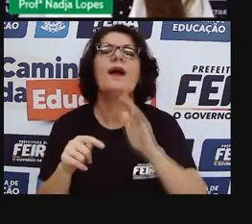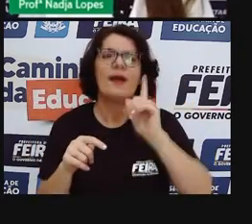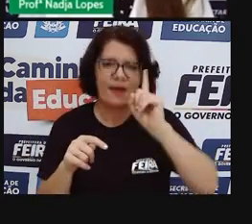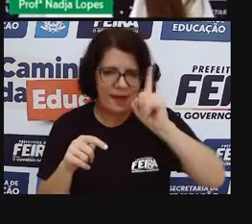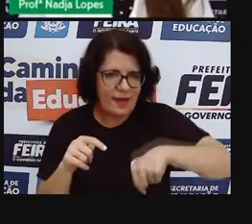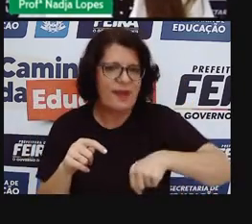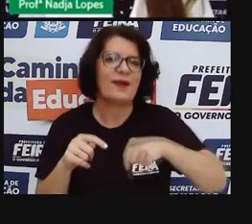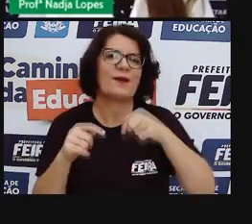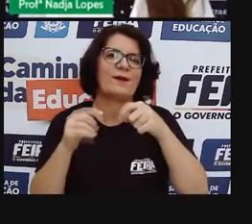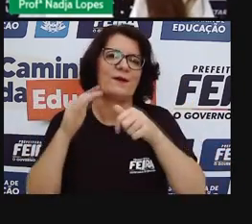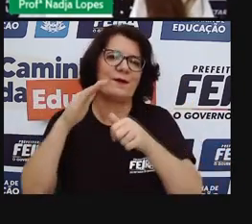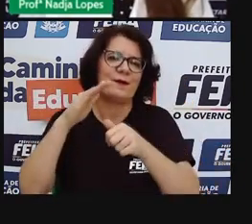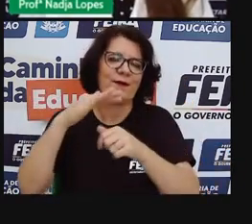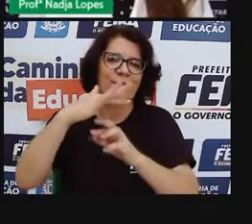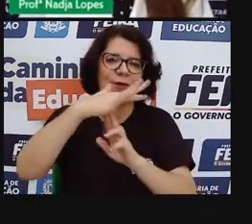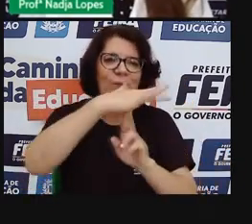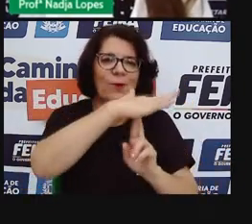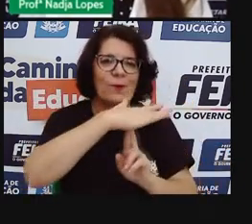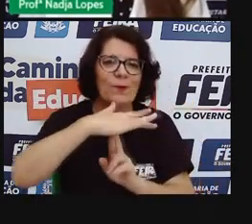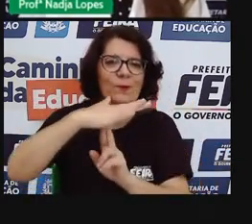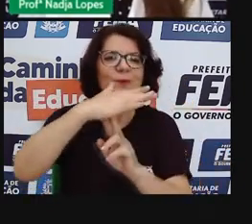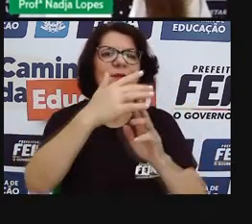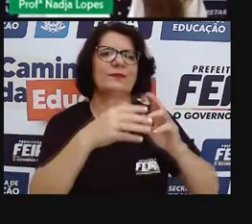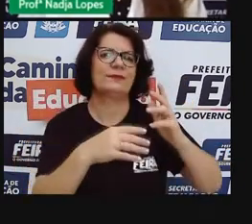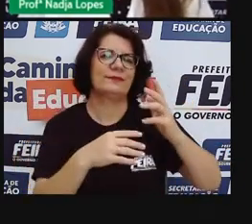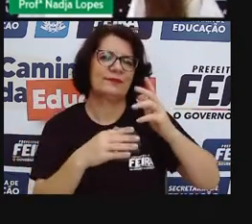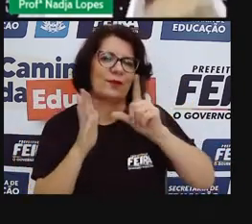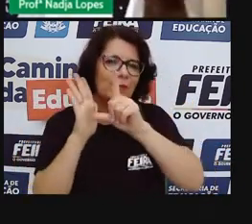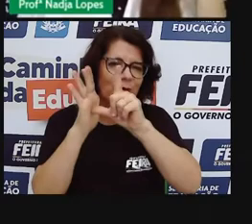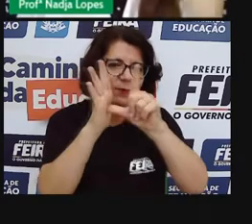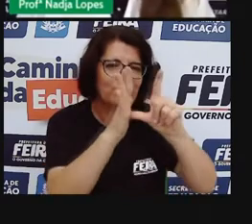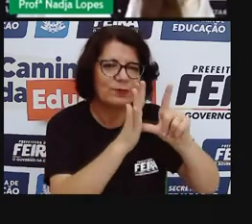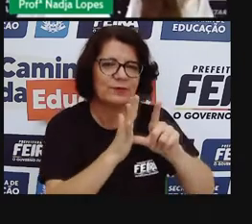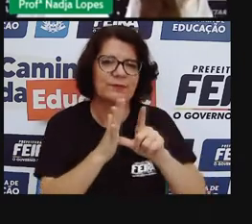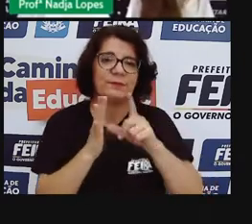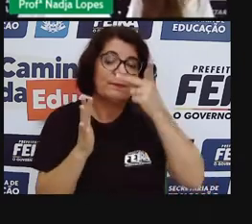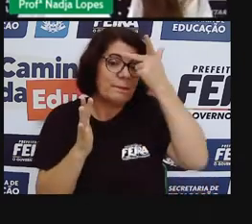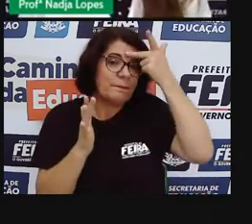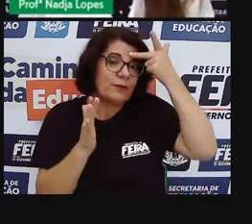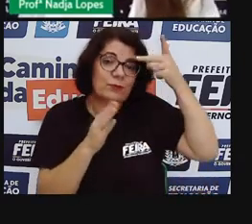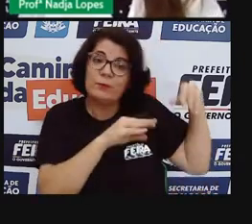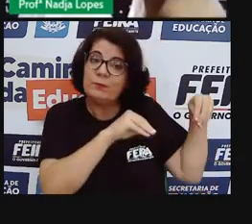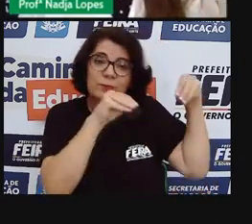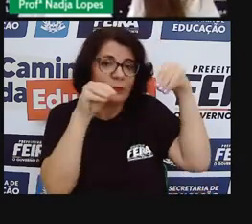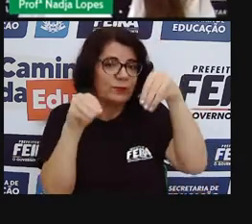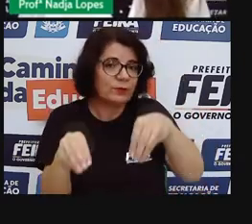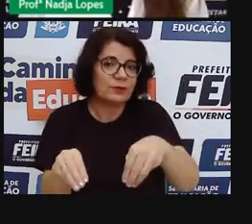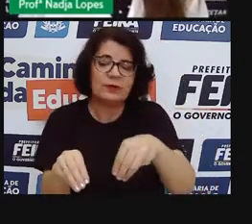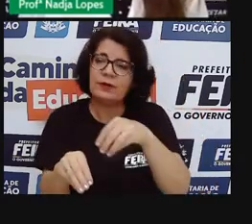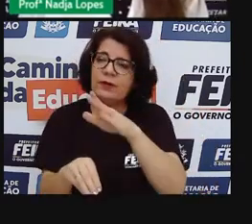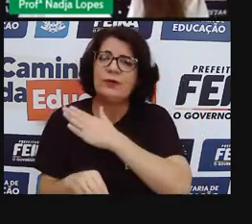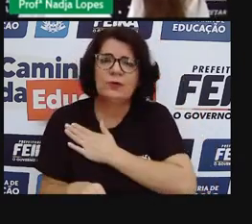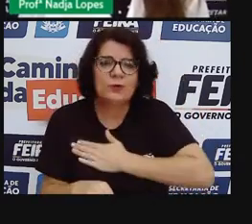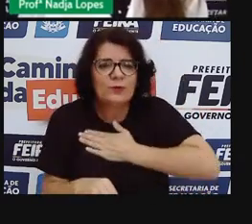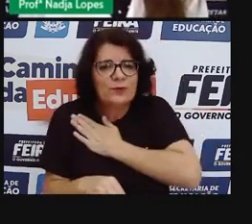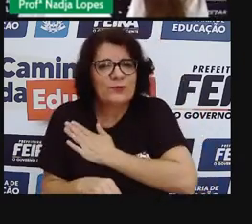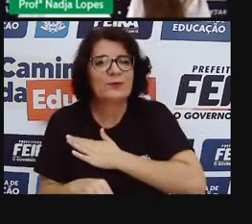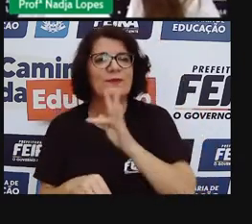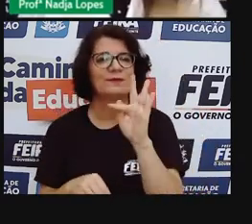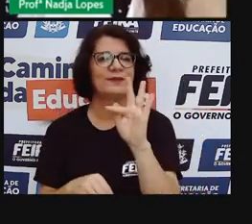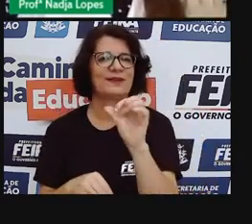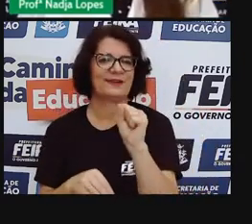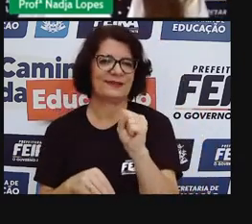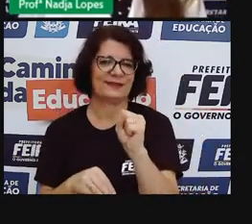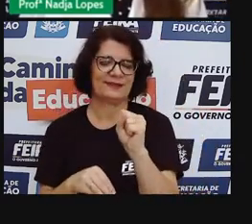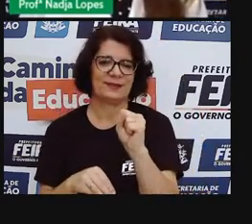muita gente que não é, não nasceu, não é natural de feira, mas que se naturalizou feirense pelos anos que tem aqui, né?